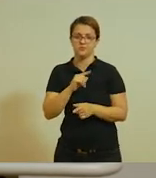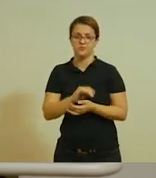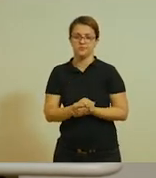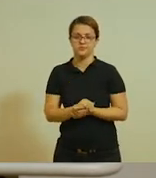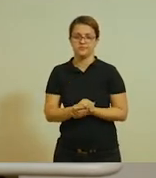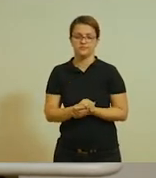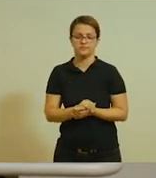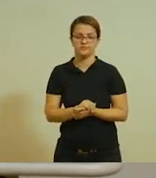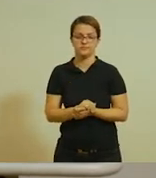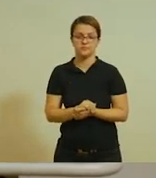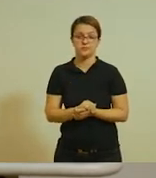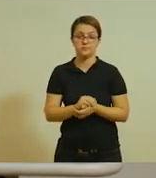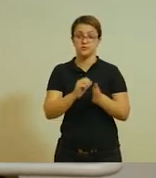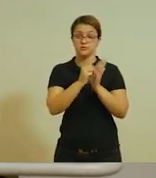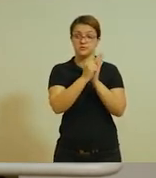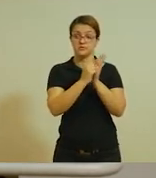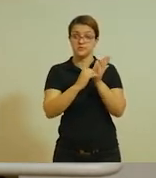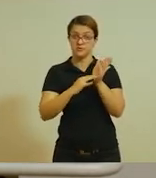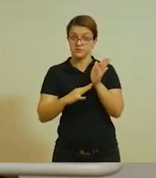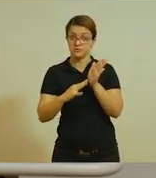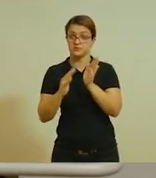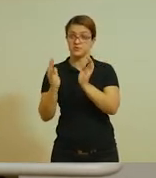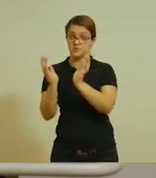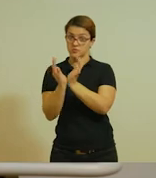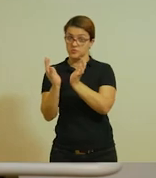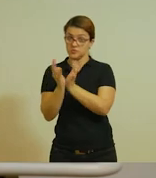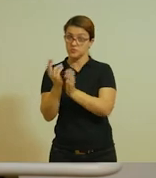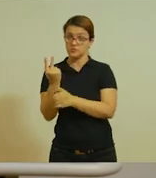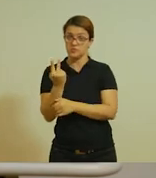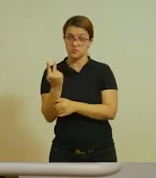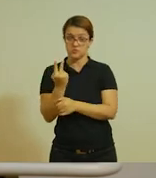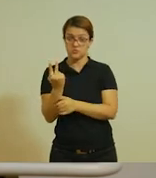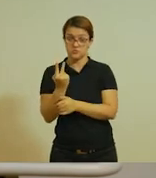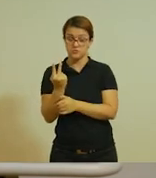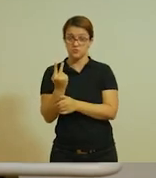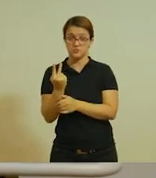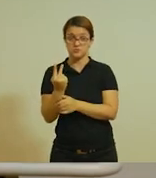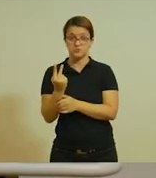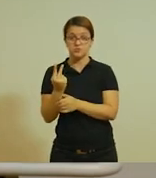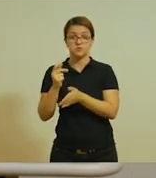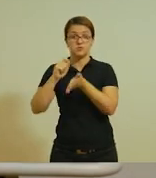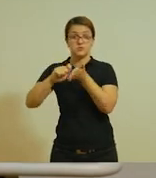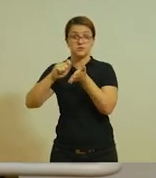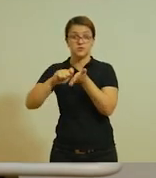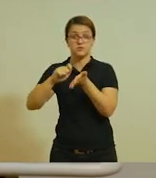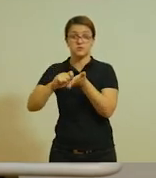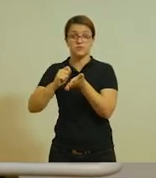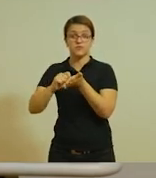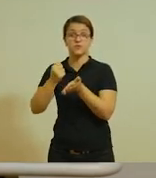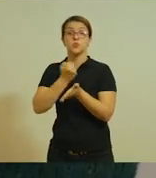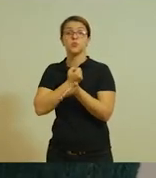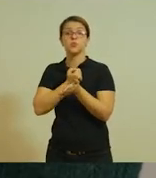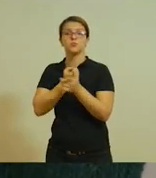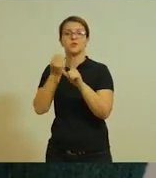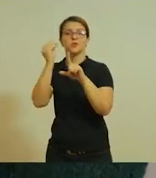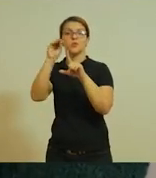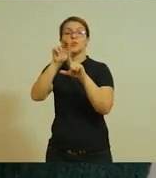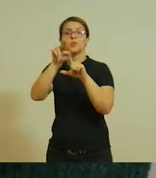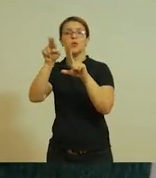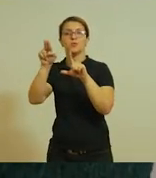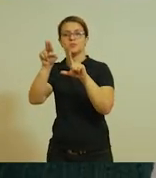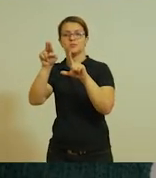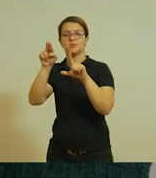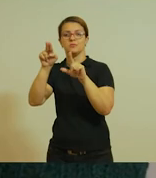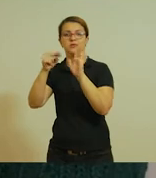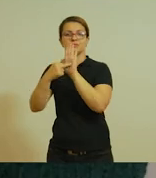seguida, esta atividade é só para o termo 2. Vocês vão escrever por extenso estes números